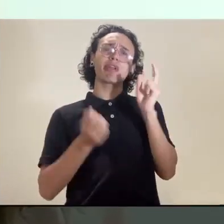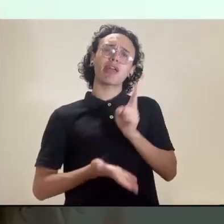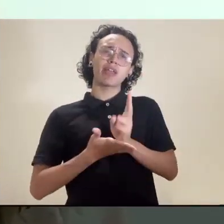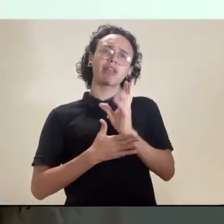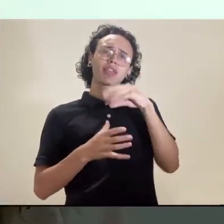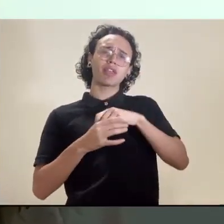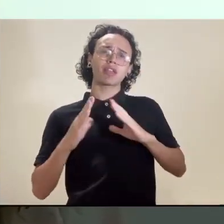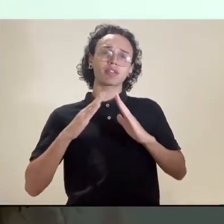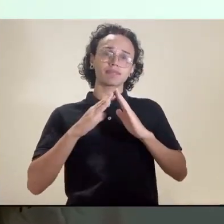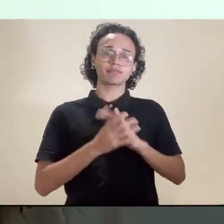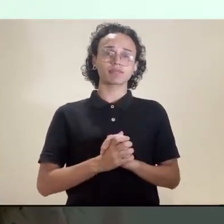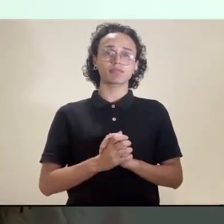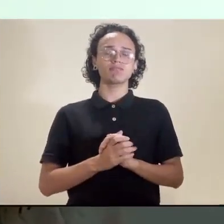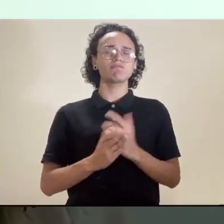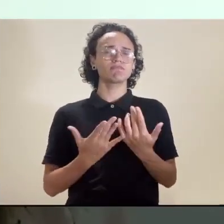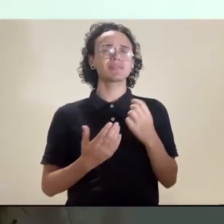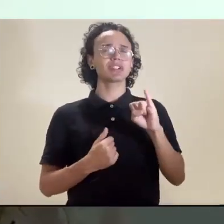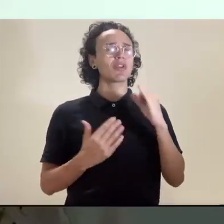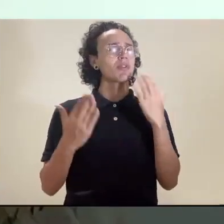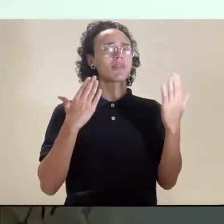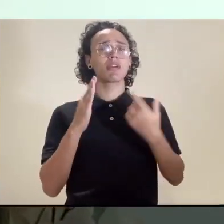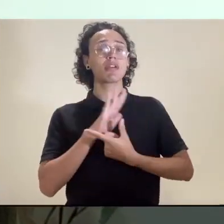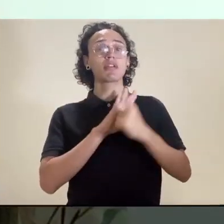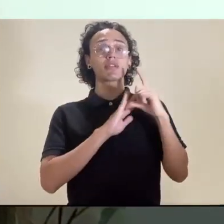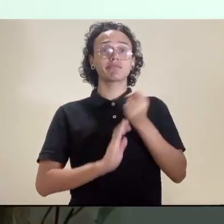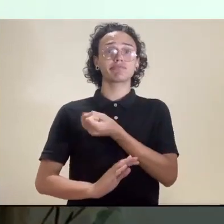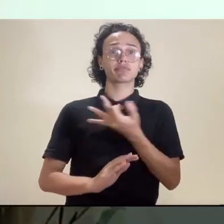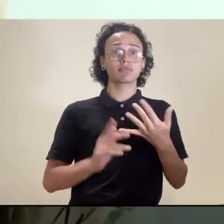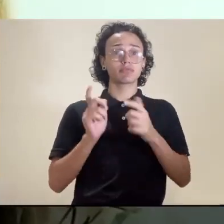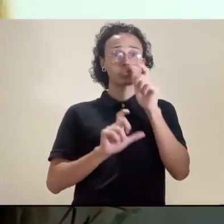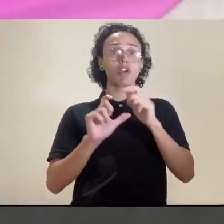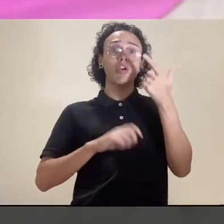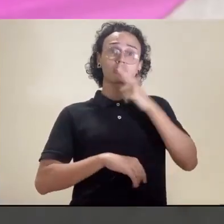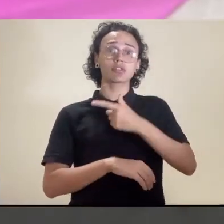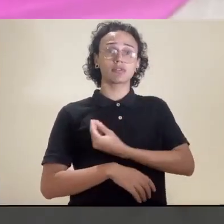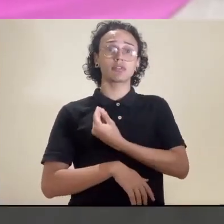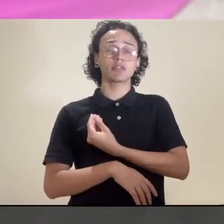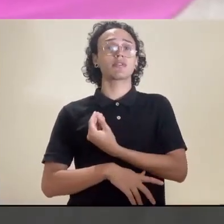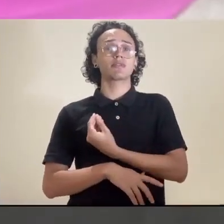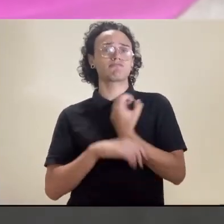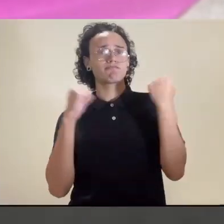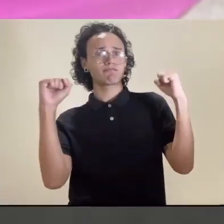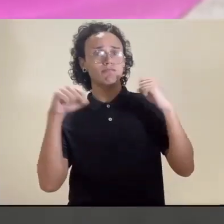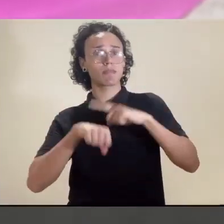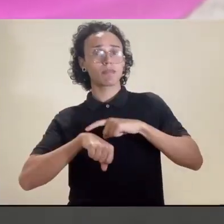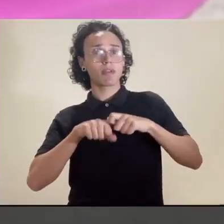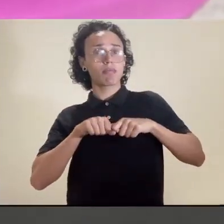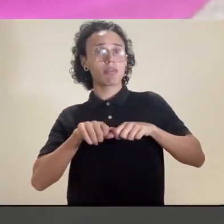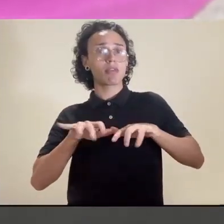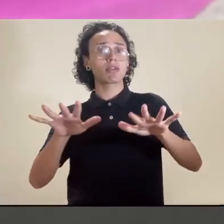atividade física em casa. E a proporção de pessoas que fizeram atividade física